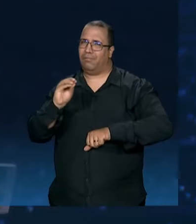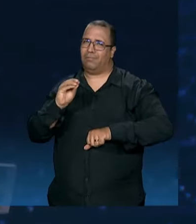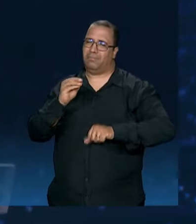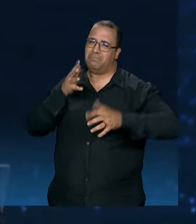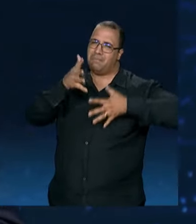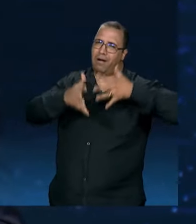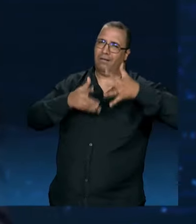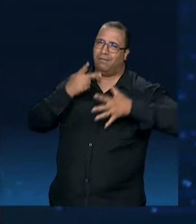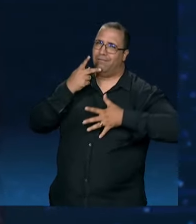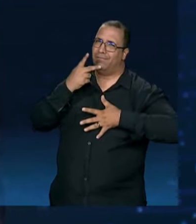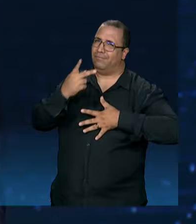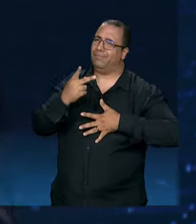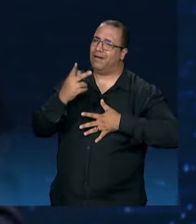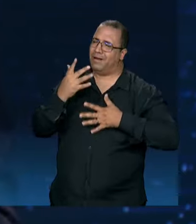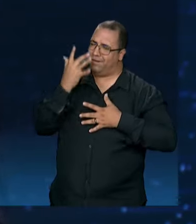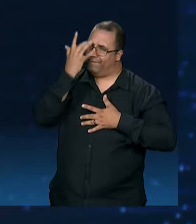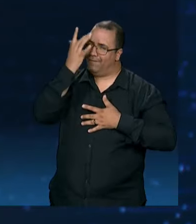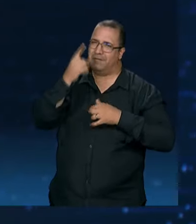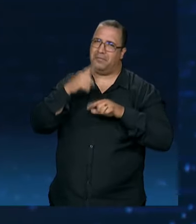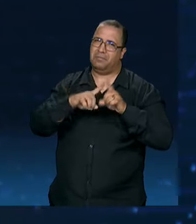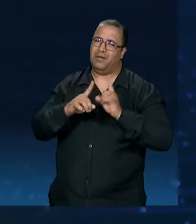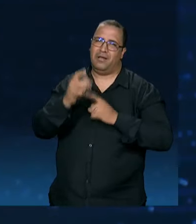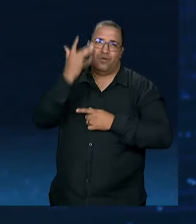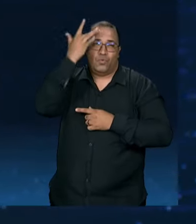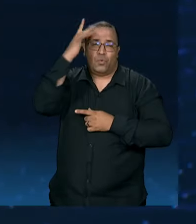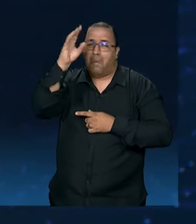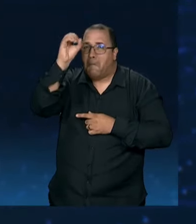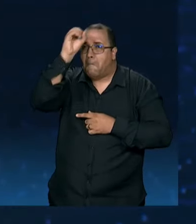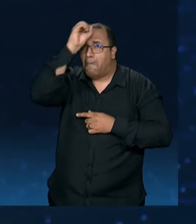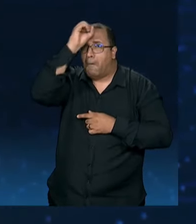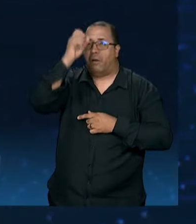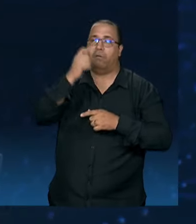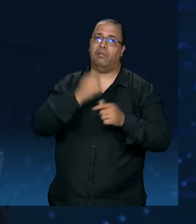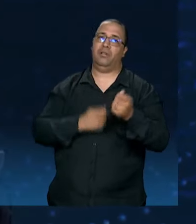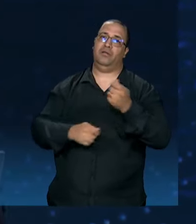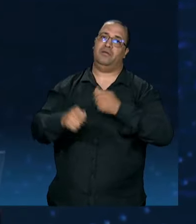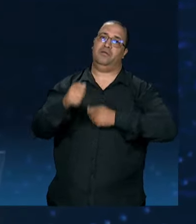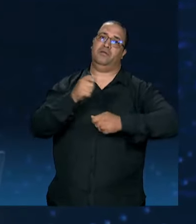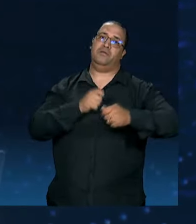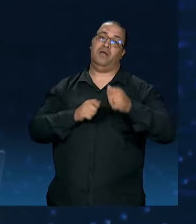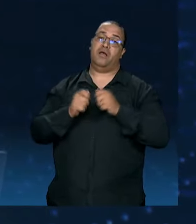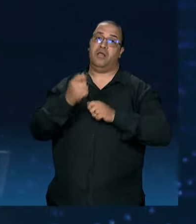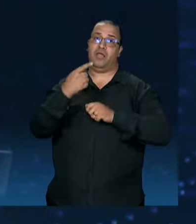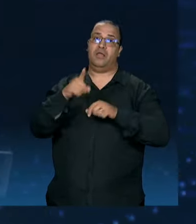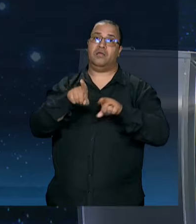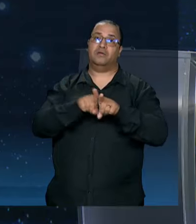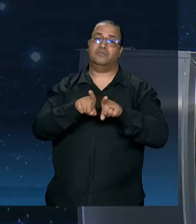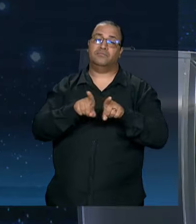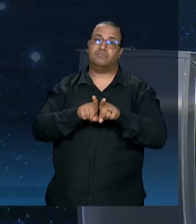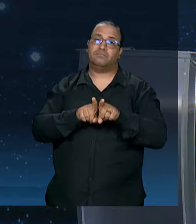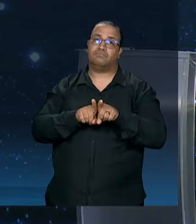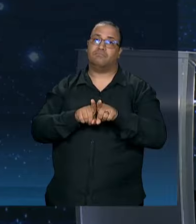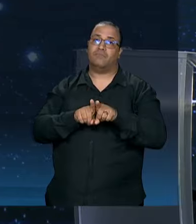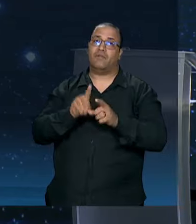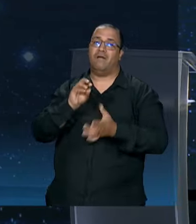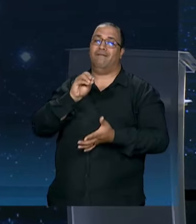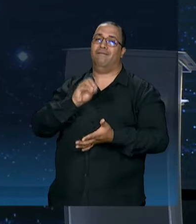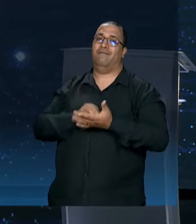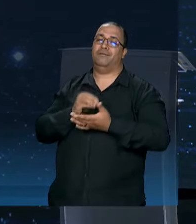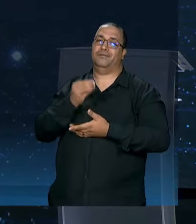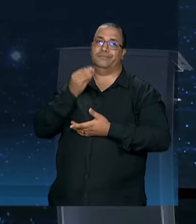fácil. Eles não sabem administrar, não têm experiência. Por isso que eu falo, é a experiência aqui contra a inexperiência lá.